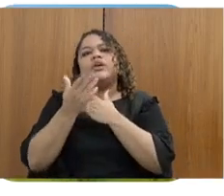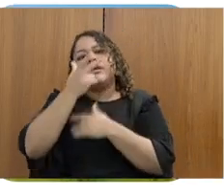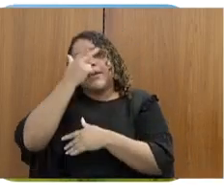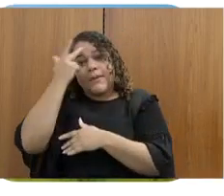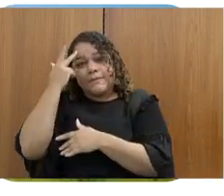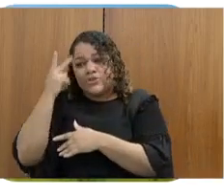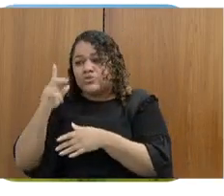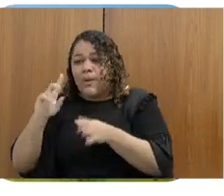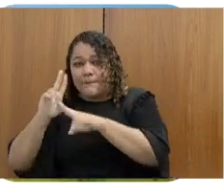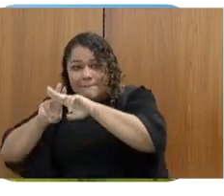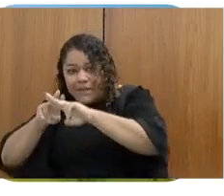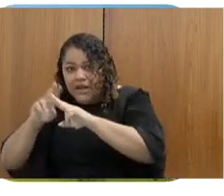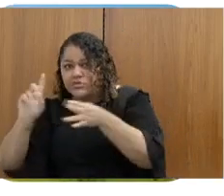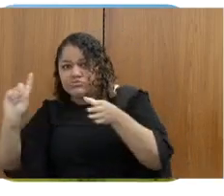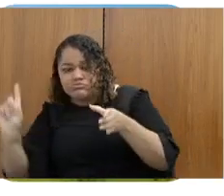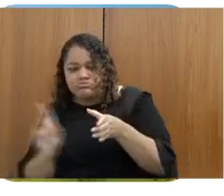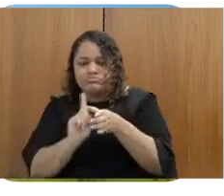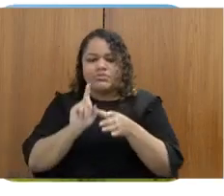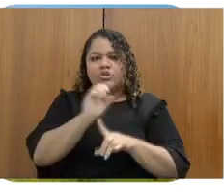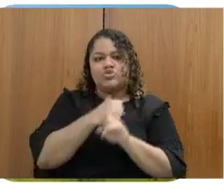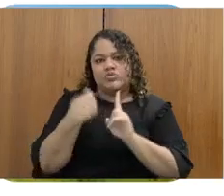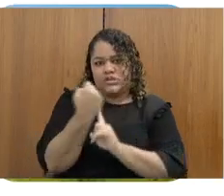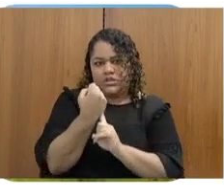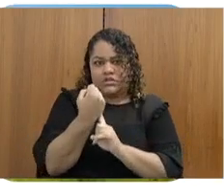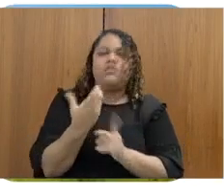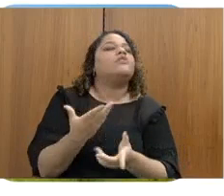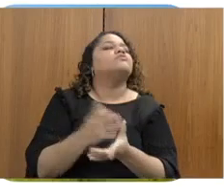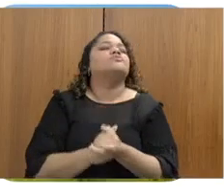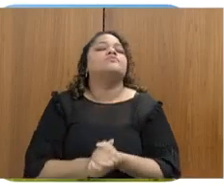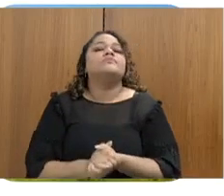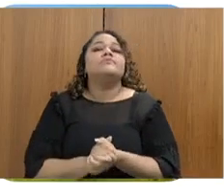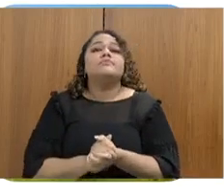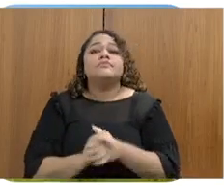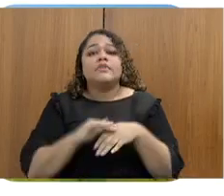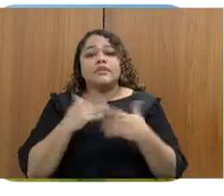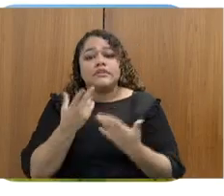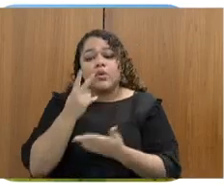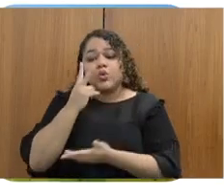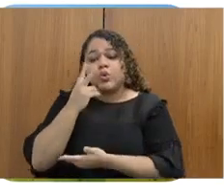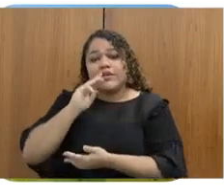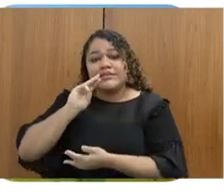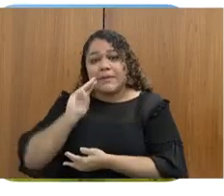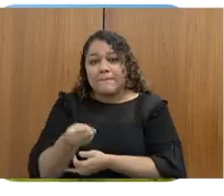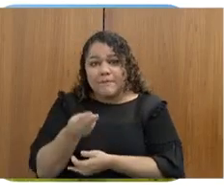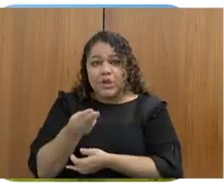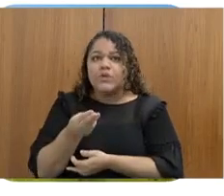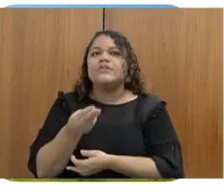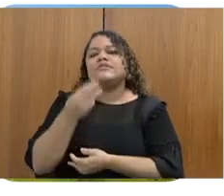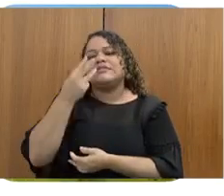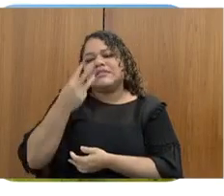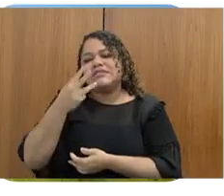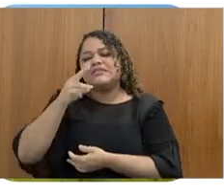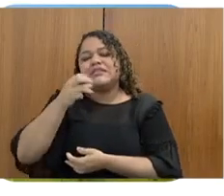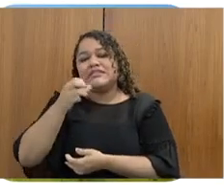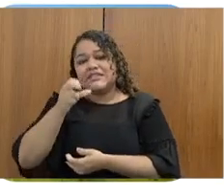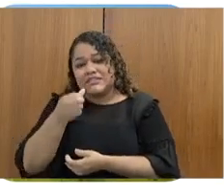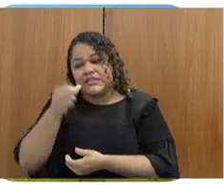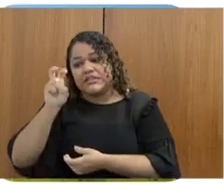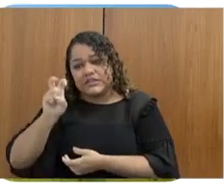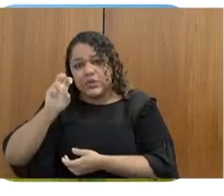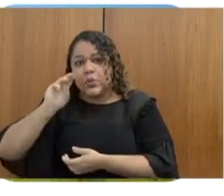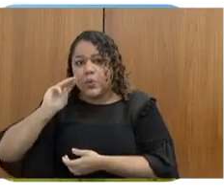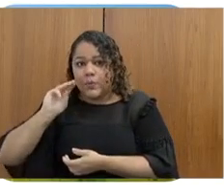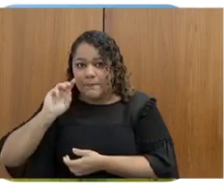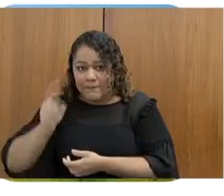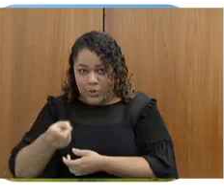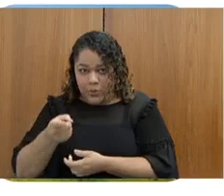total já empenhado nesse período é de 2,365,000, e o total empenhado em